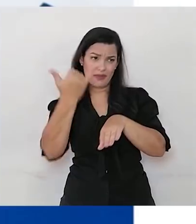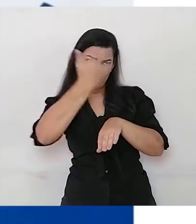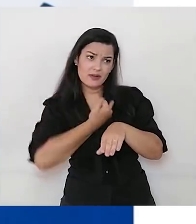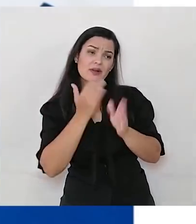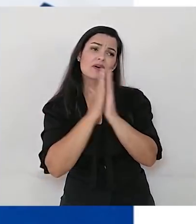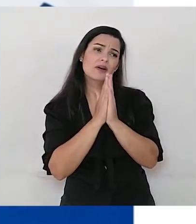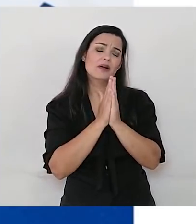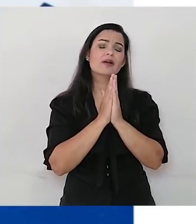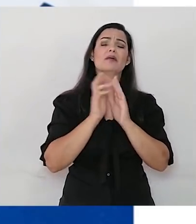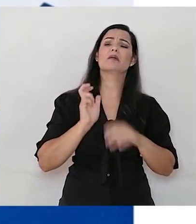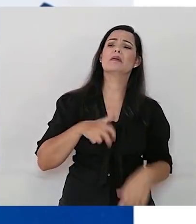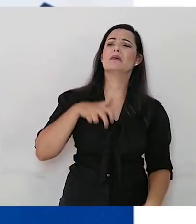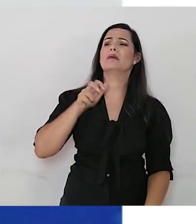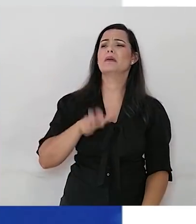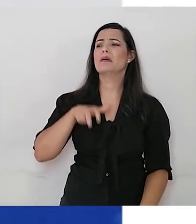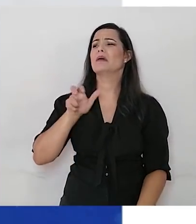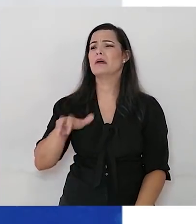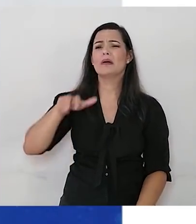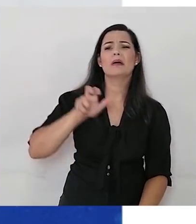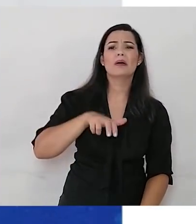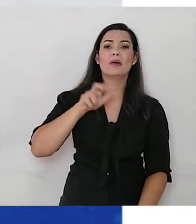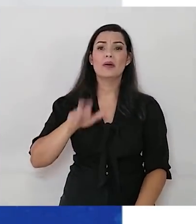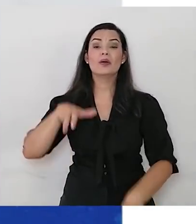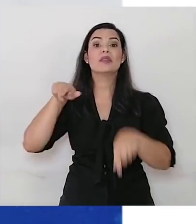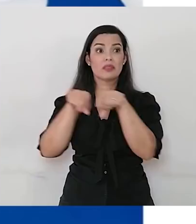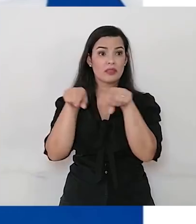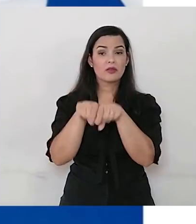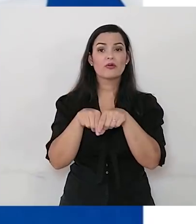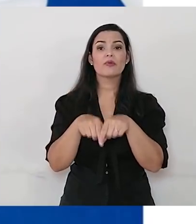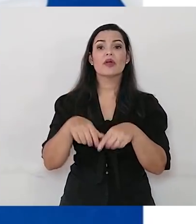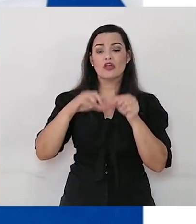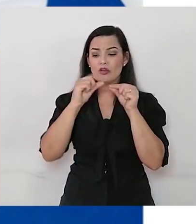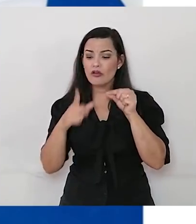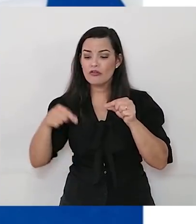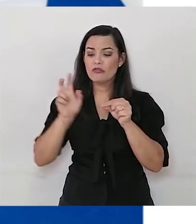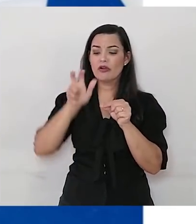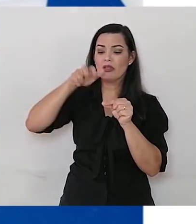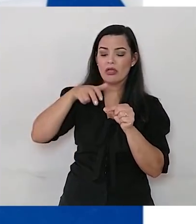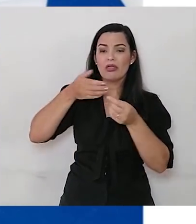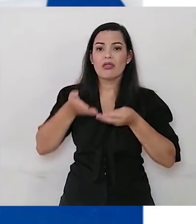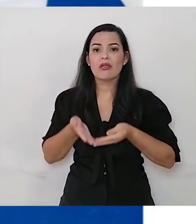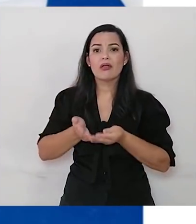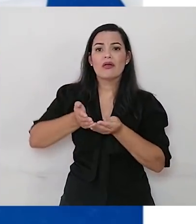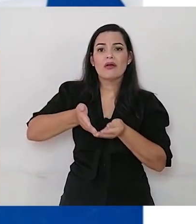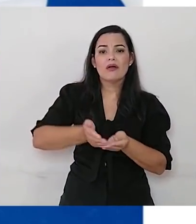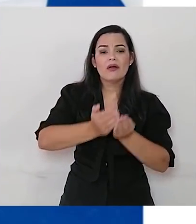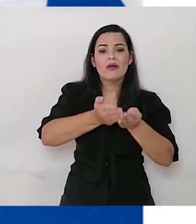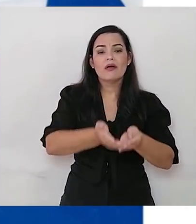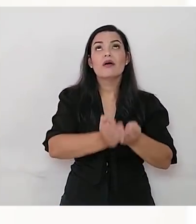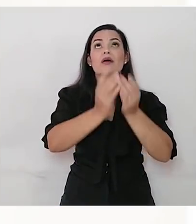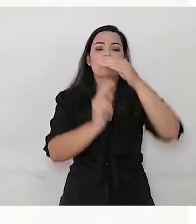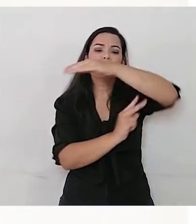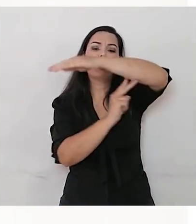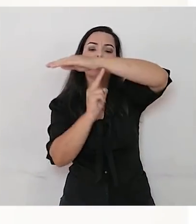E muito viajou a Joaninha, sobre a folha a navegar. Passou embaixo da ponte, viu peixinhos a nadar.